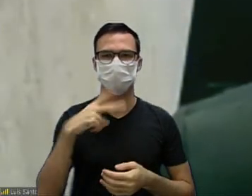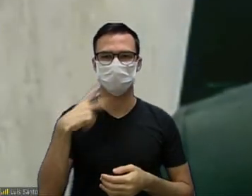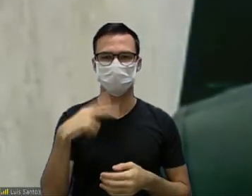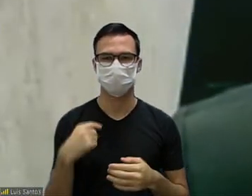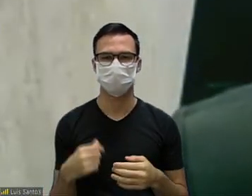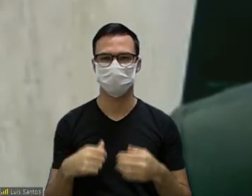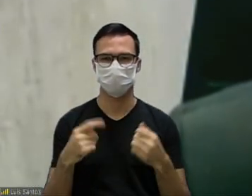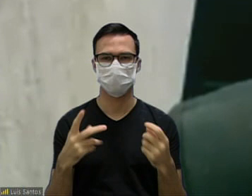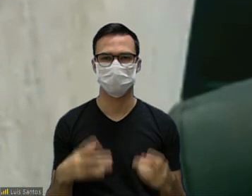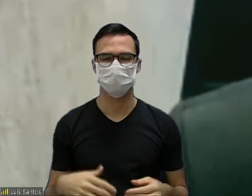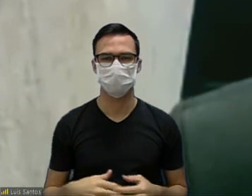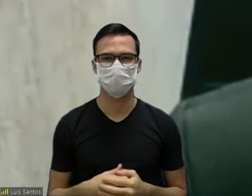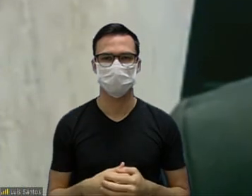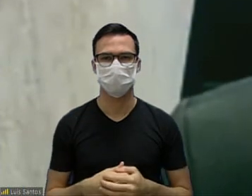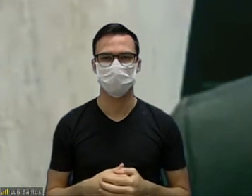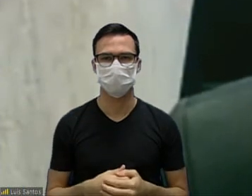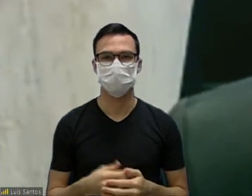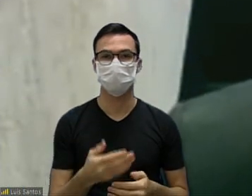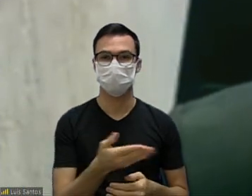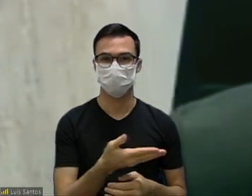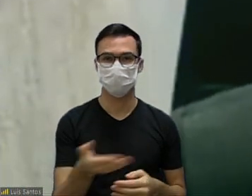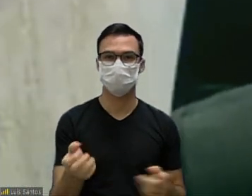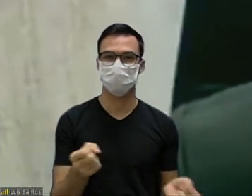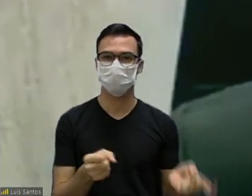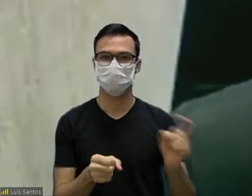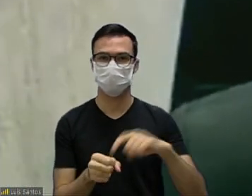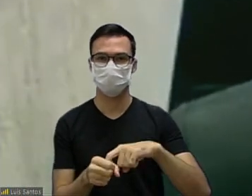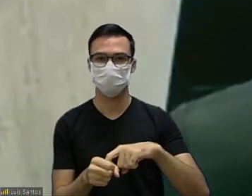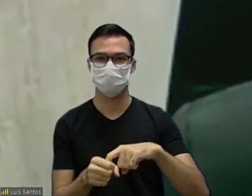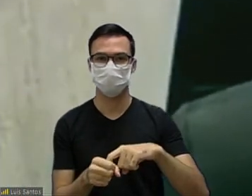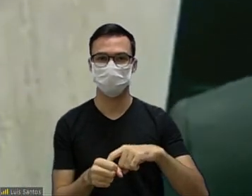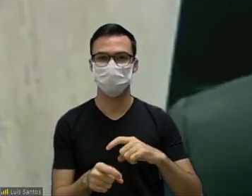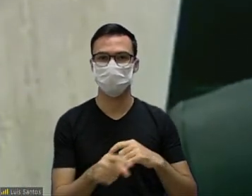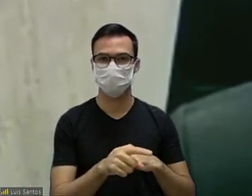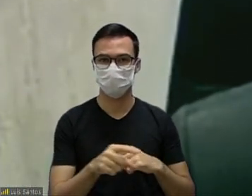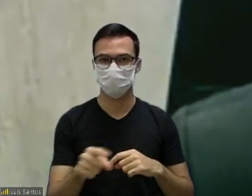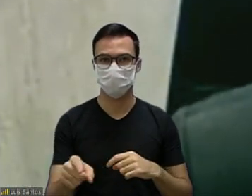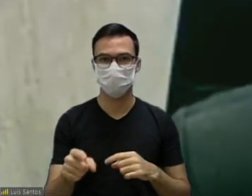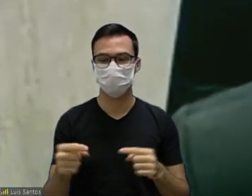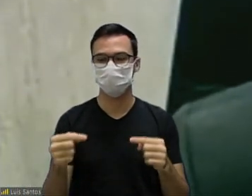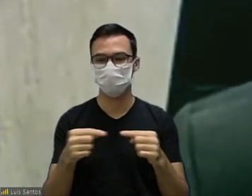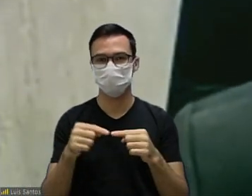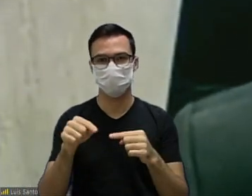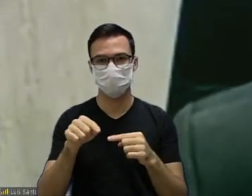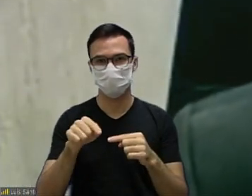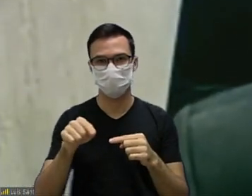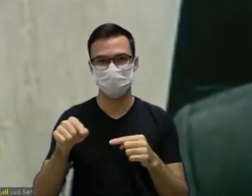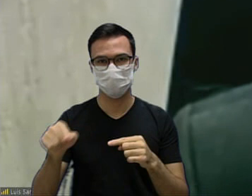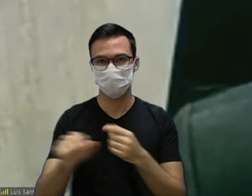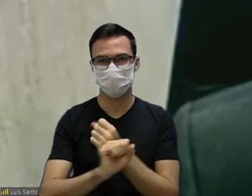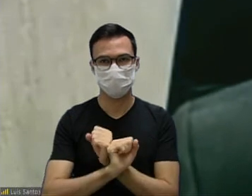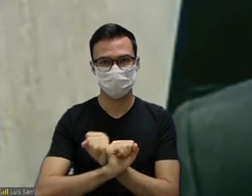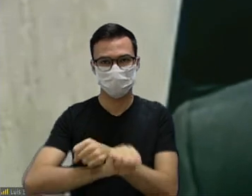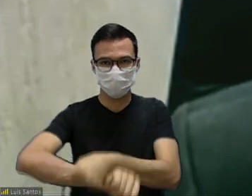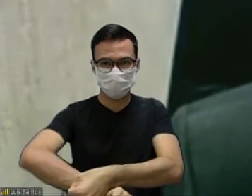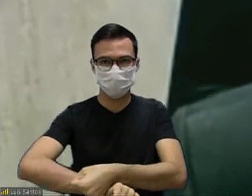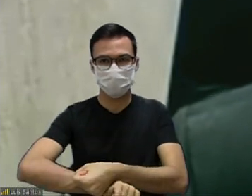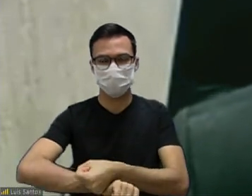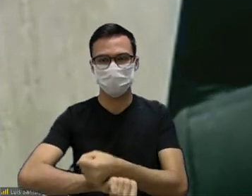fazer essa menção que eles voltariam agora sem estarem no regime de semi-escravidão de